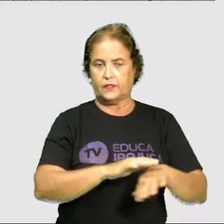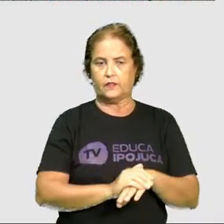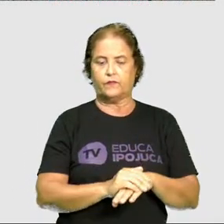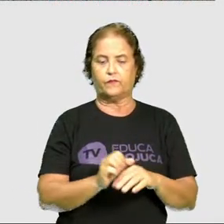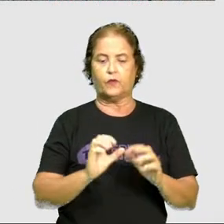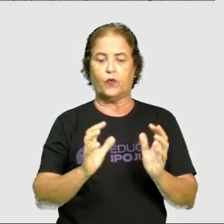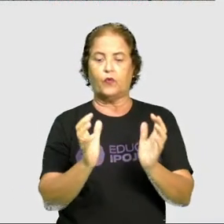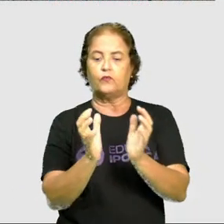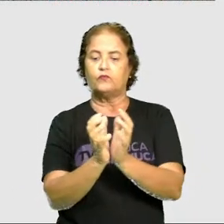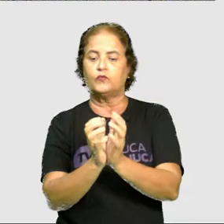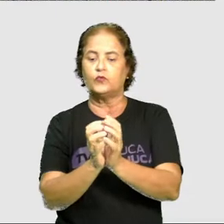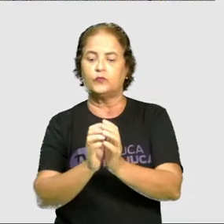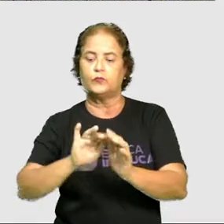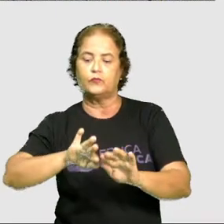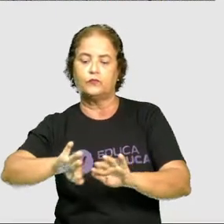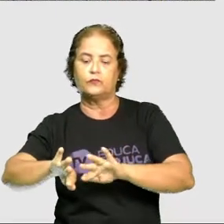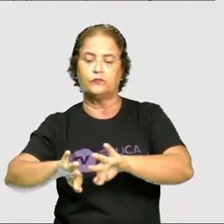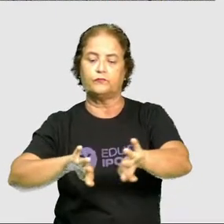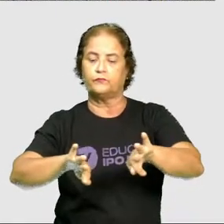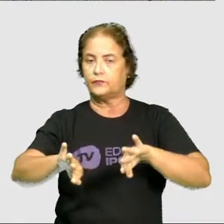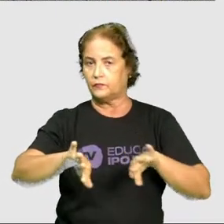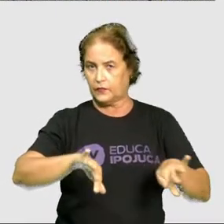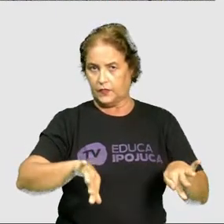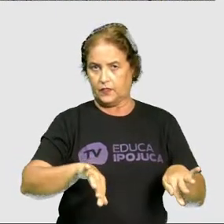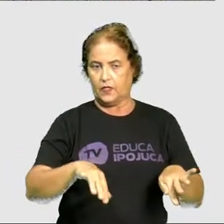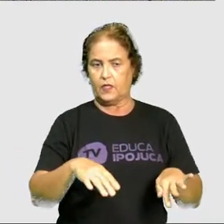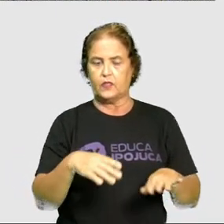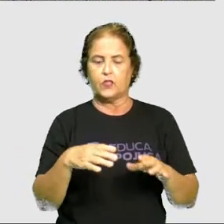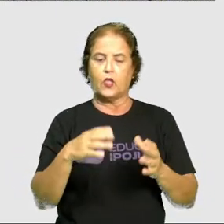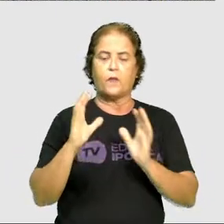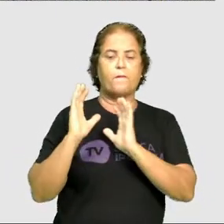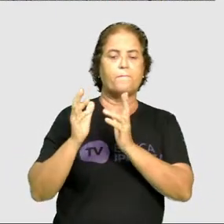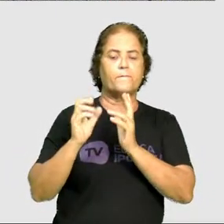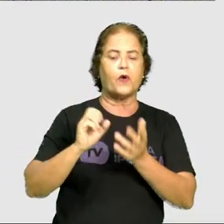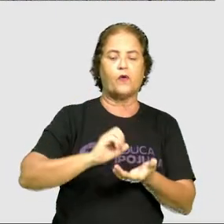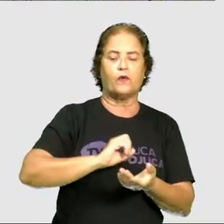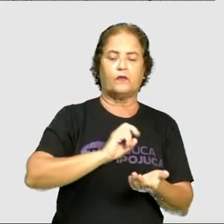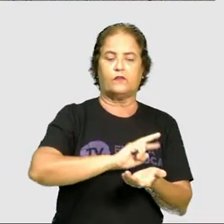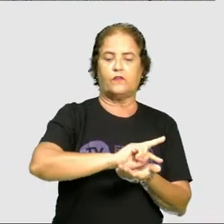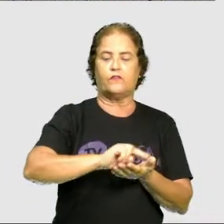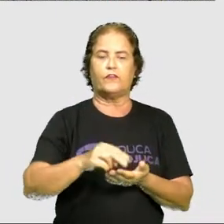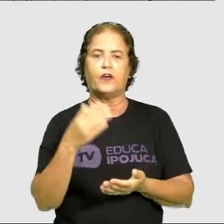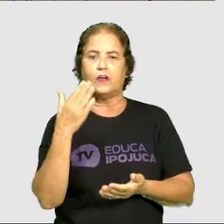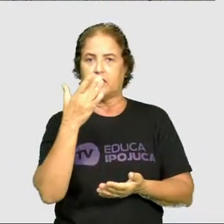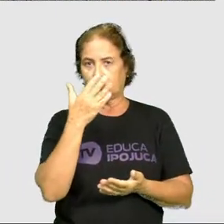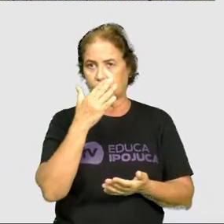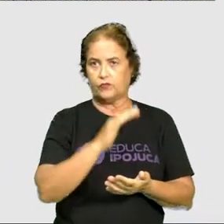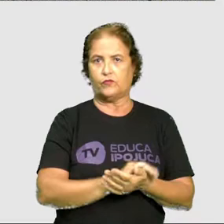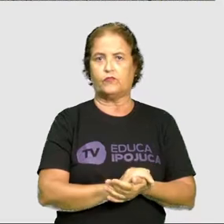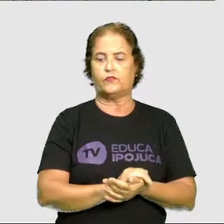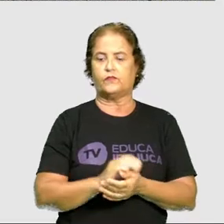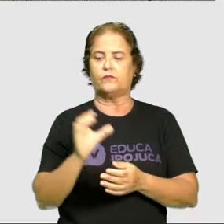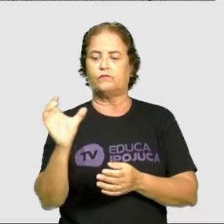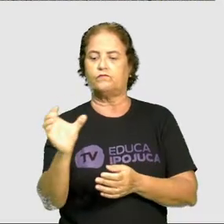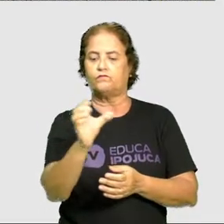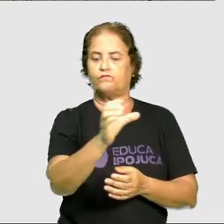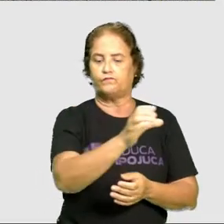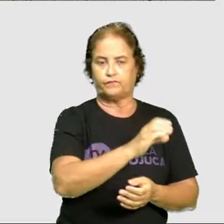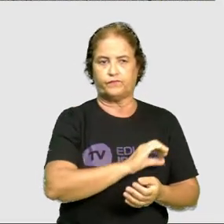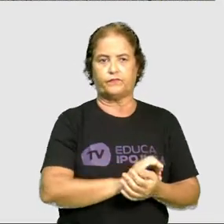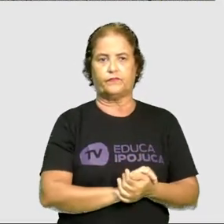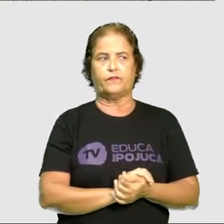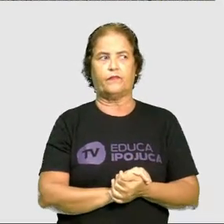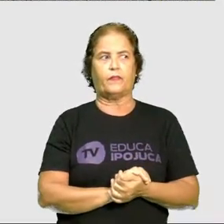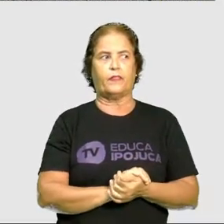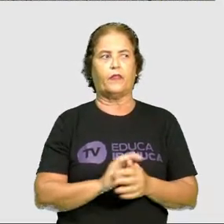conjunto todo, porque tem várias bolas de várias cores, e vou separar, né, os grupos. Então,